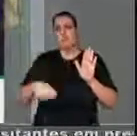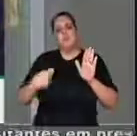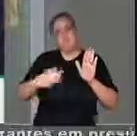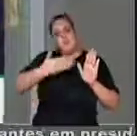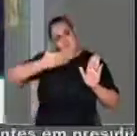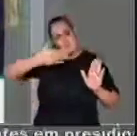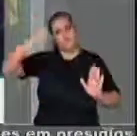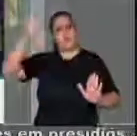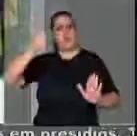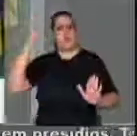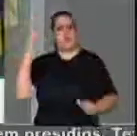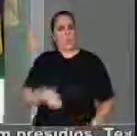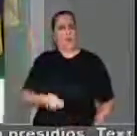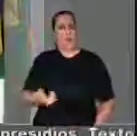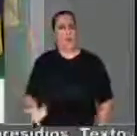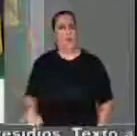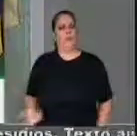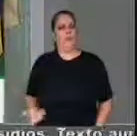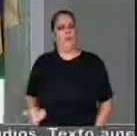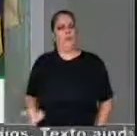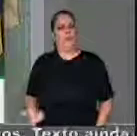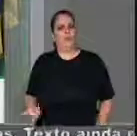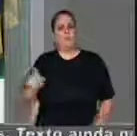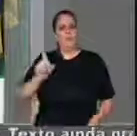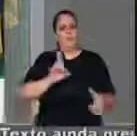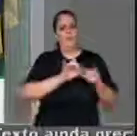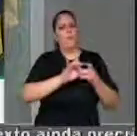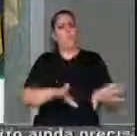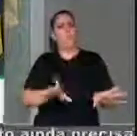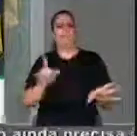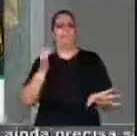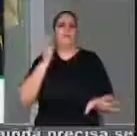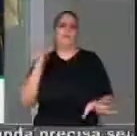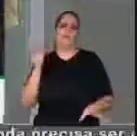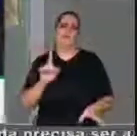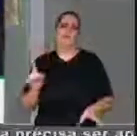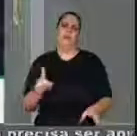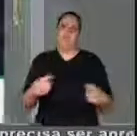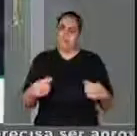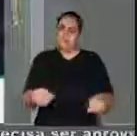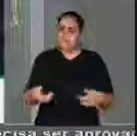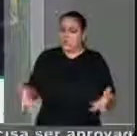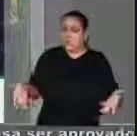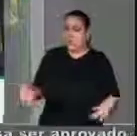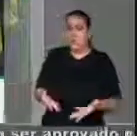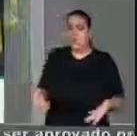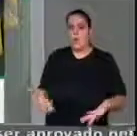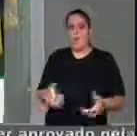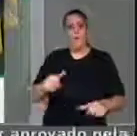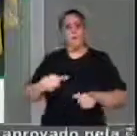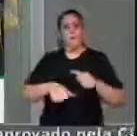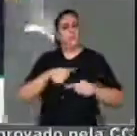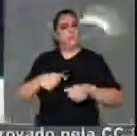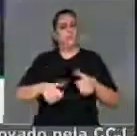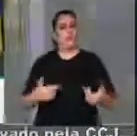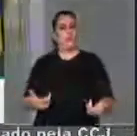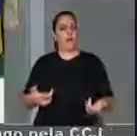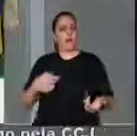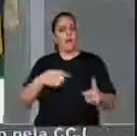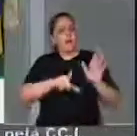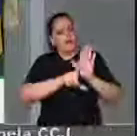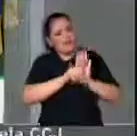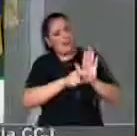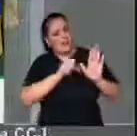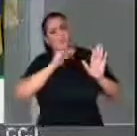organizado e principalmente atualizado. Hoje, a gente convive com